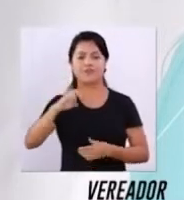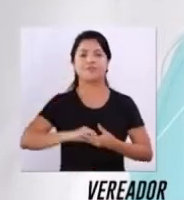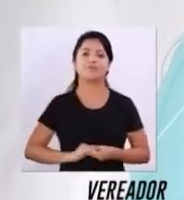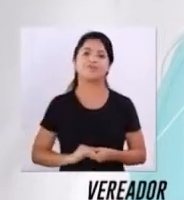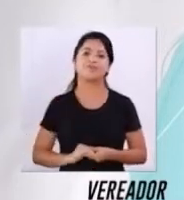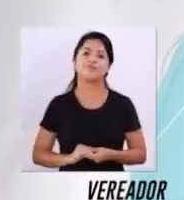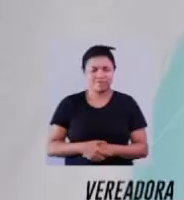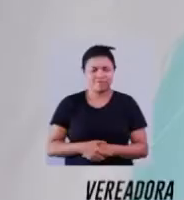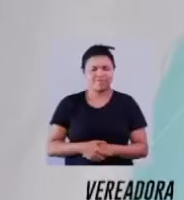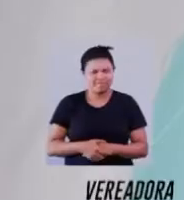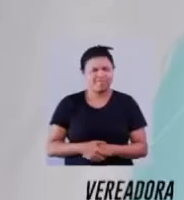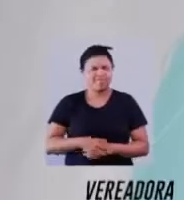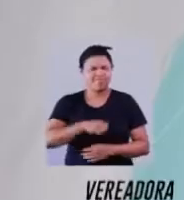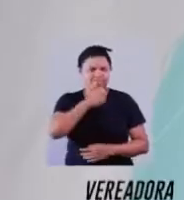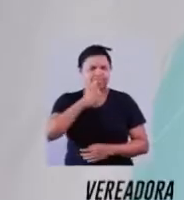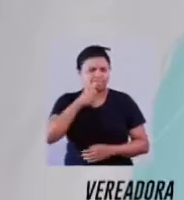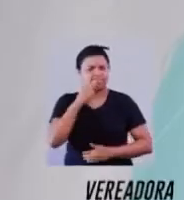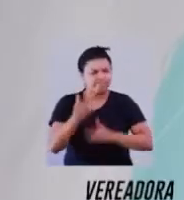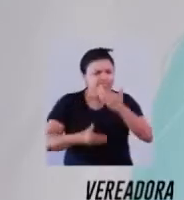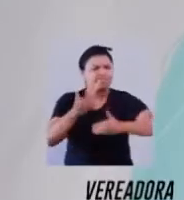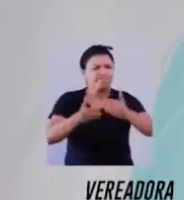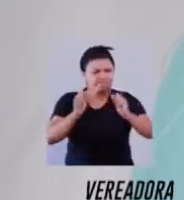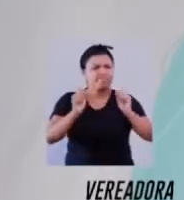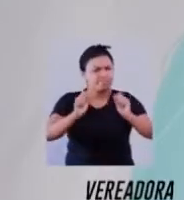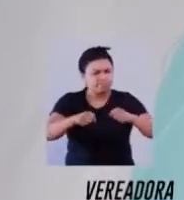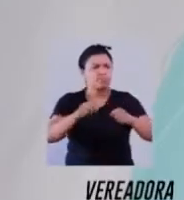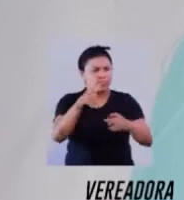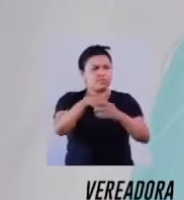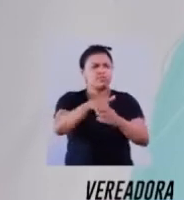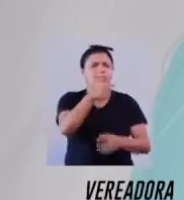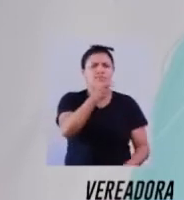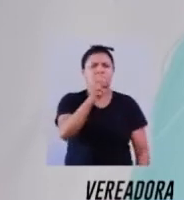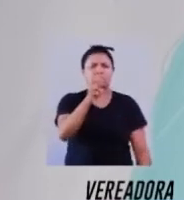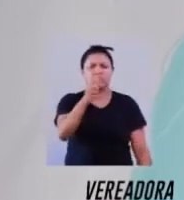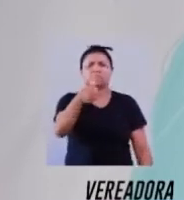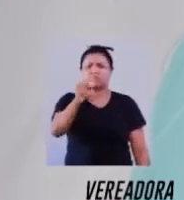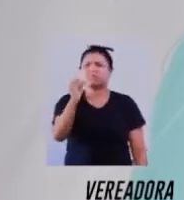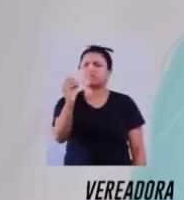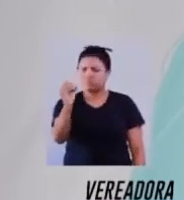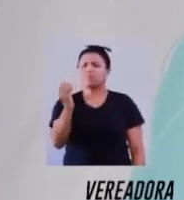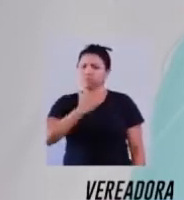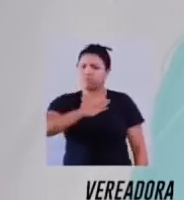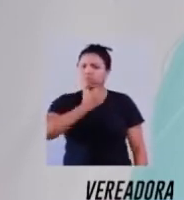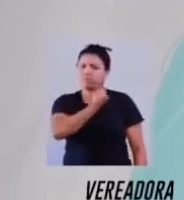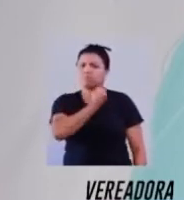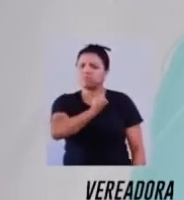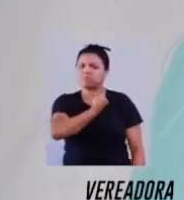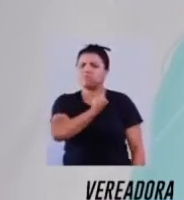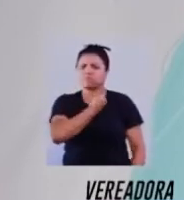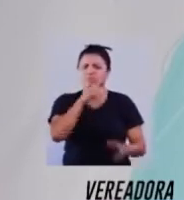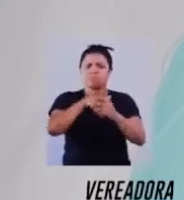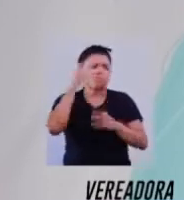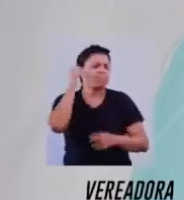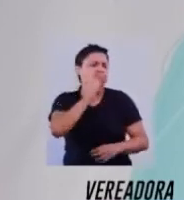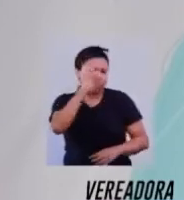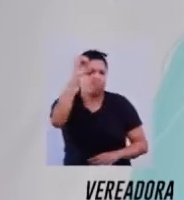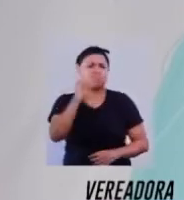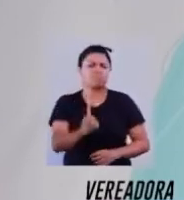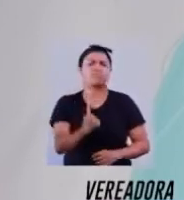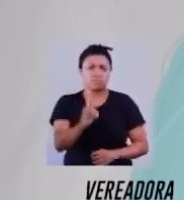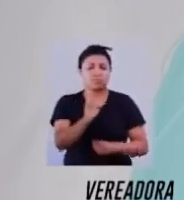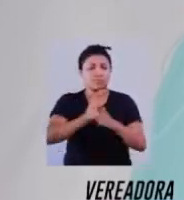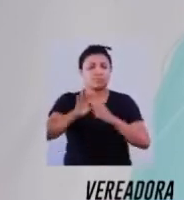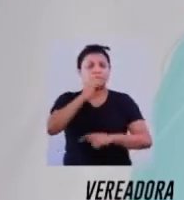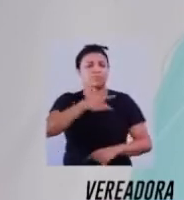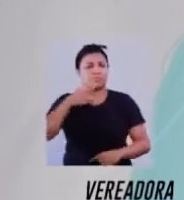Josiel, 25. Para Macapá seguir avançando, Cleide Onicosta, 25-180. É o meu número. Pelo direito da mulher, mais